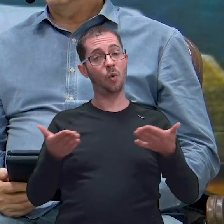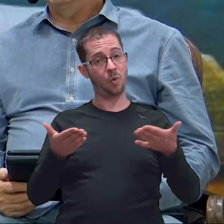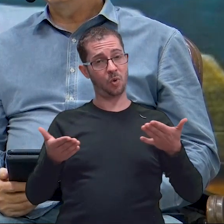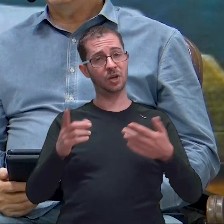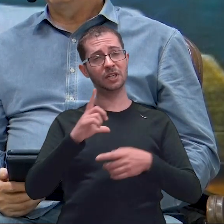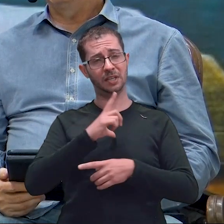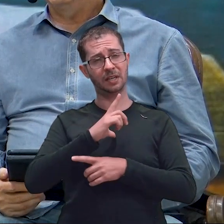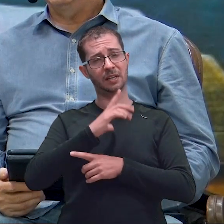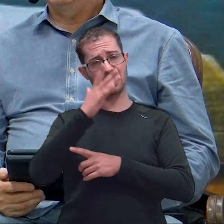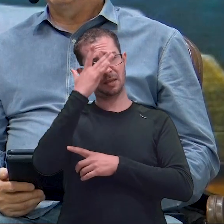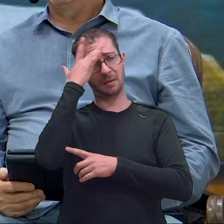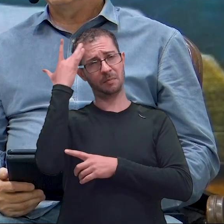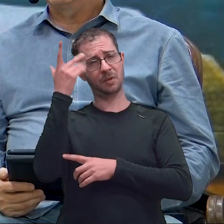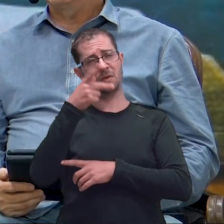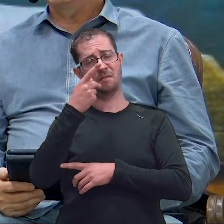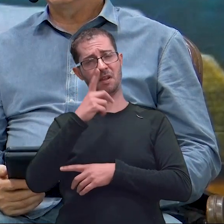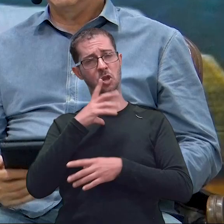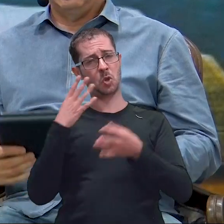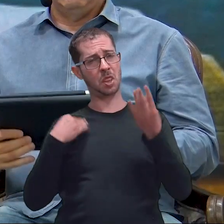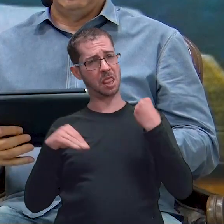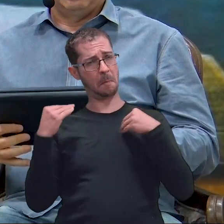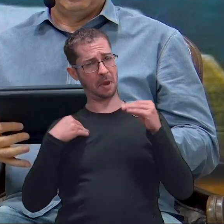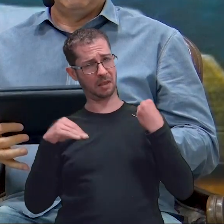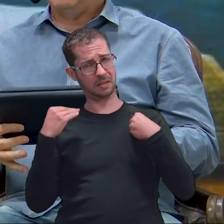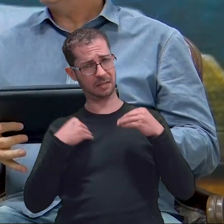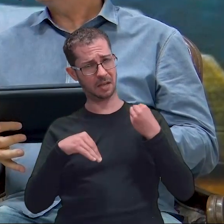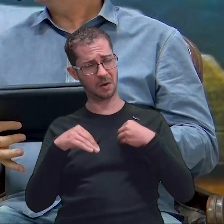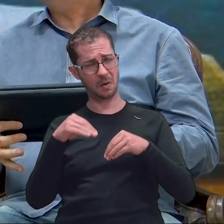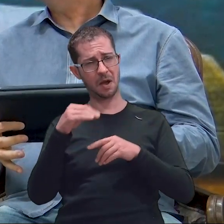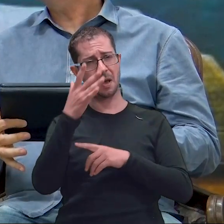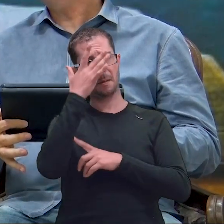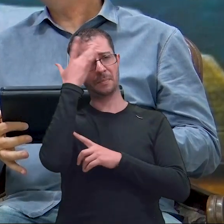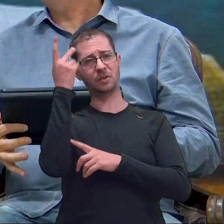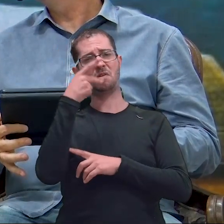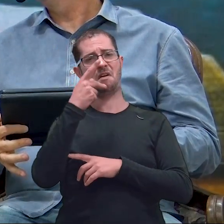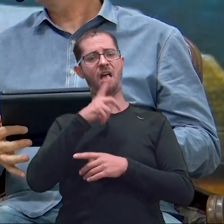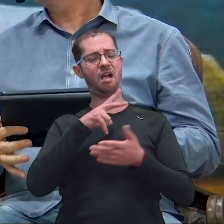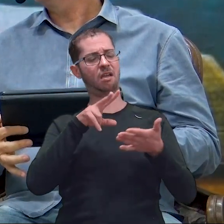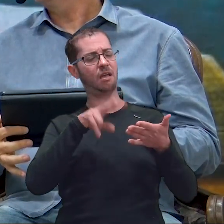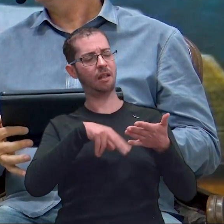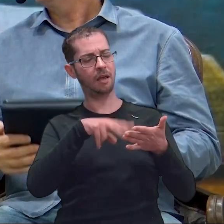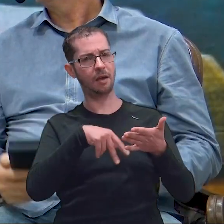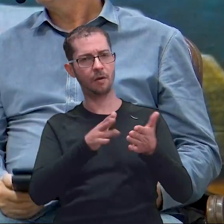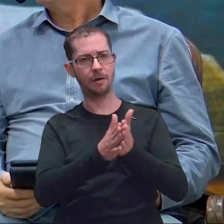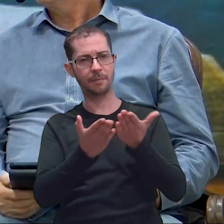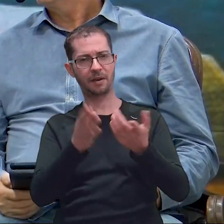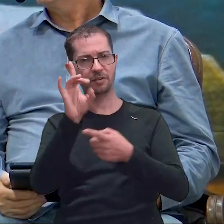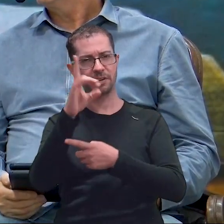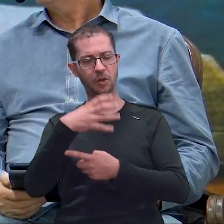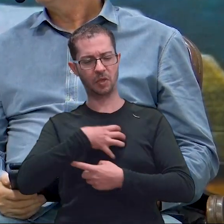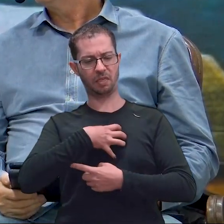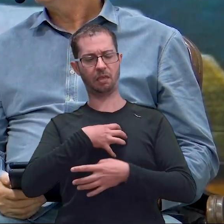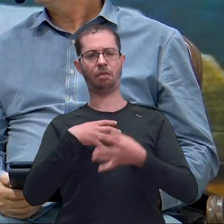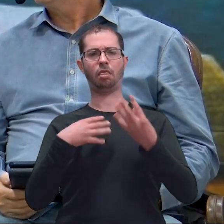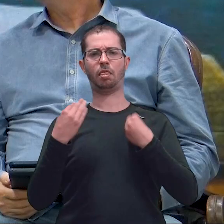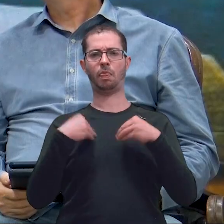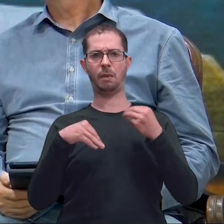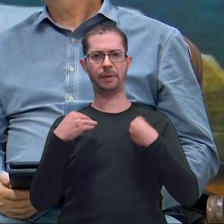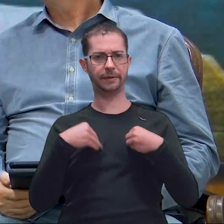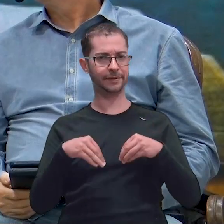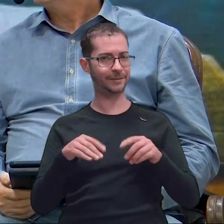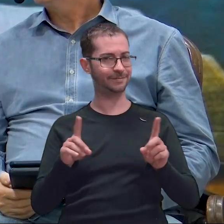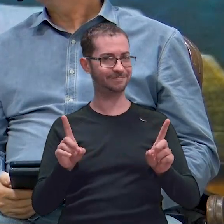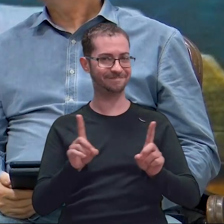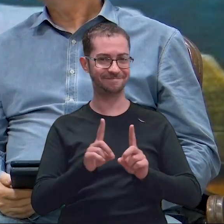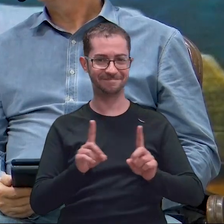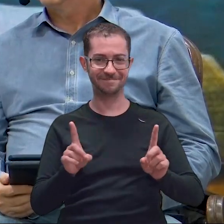mas eu nunca ouvi uma pessoa dizer que leu a palavra de Deus e ficou deprimida por causa disso. Justamente. Agora, contrário, né? Se